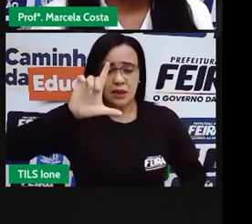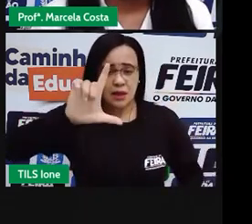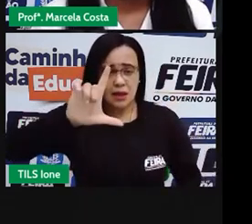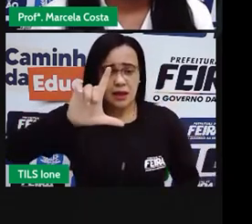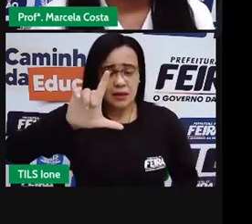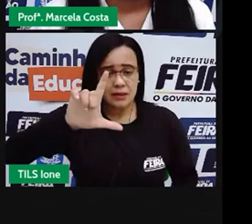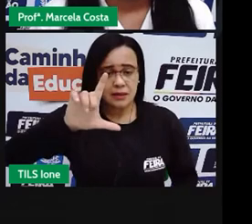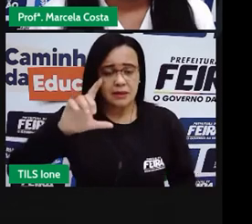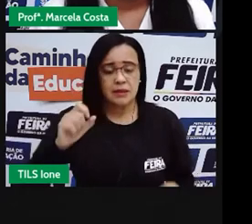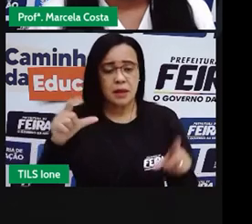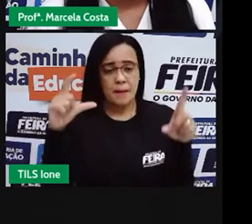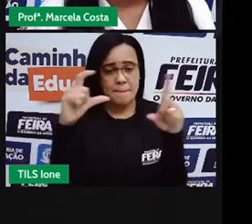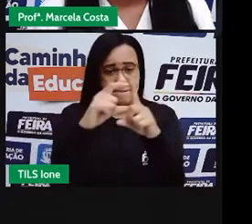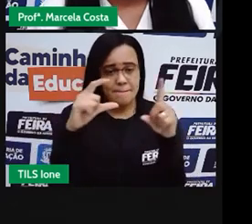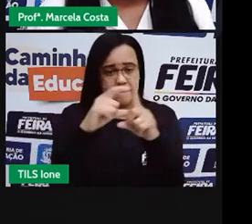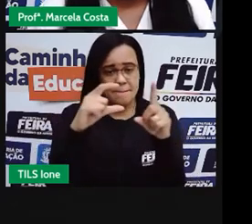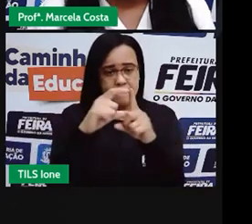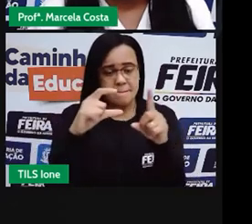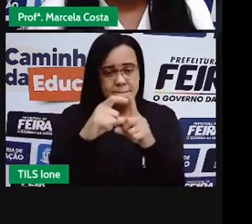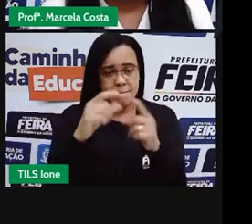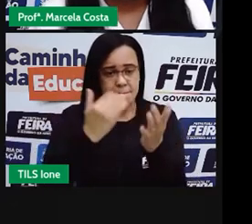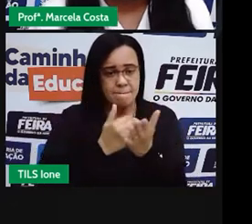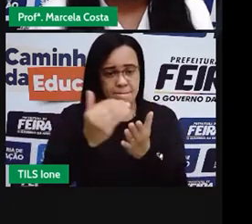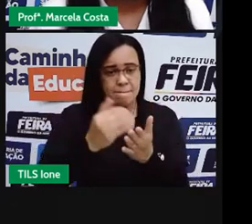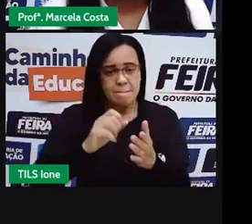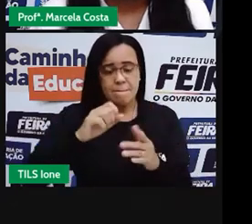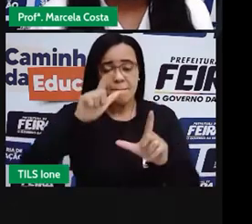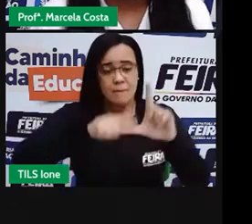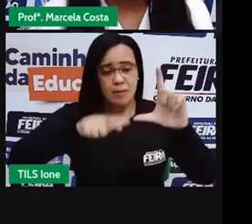inicial. Leite.